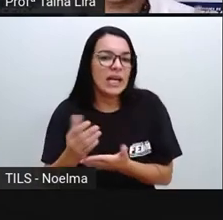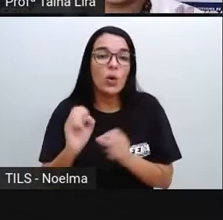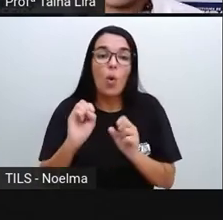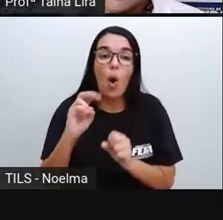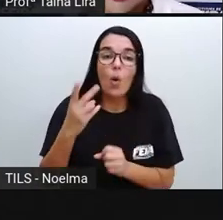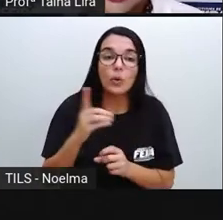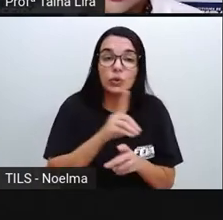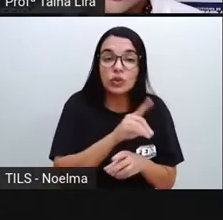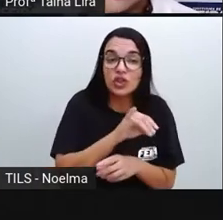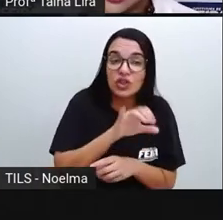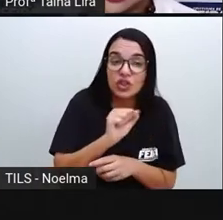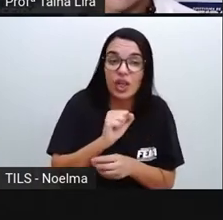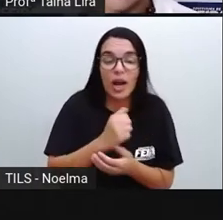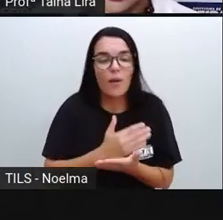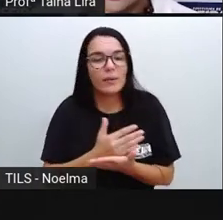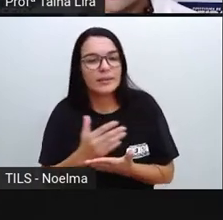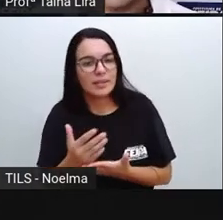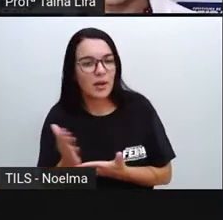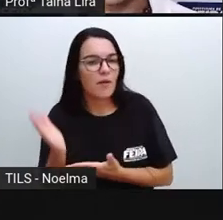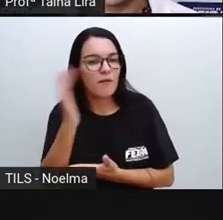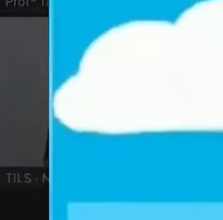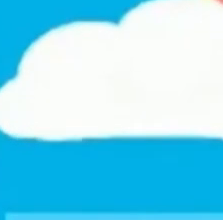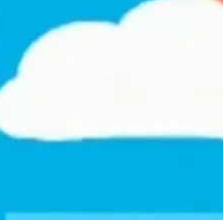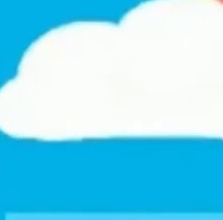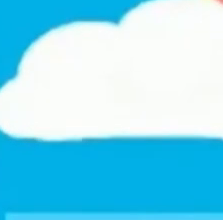Então, vamos lá assistir esse vídeo?